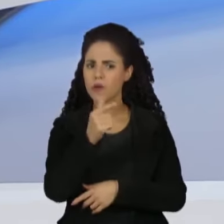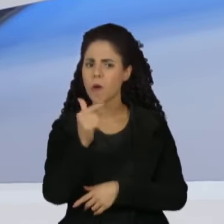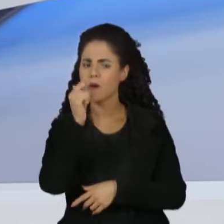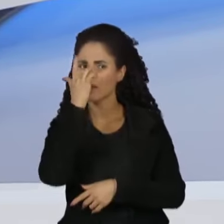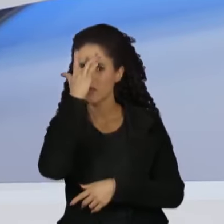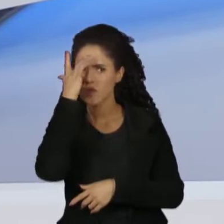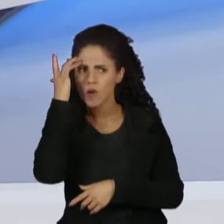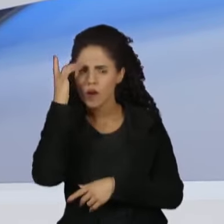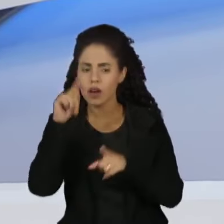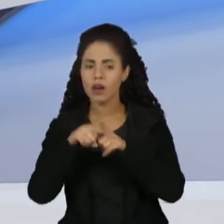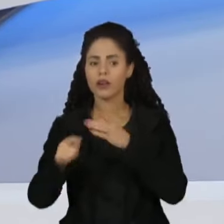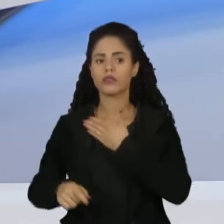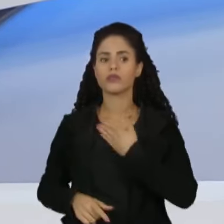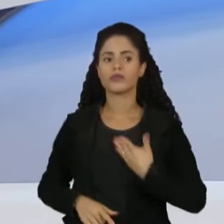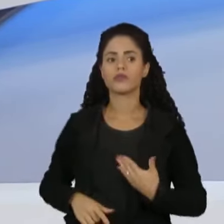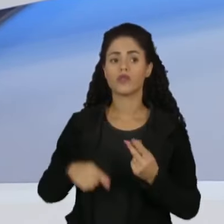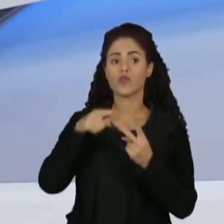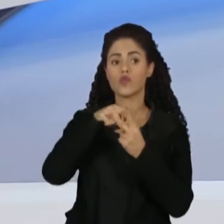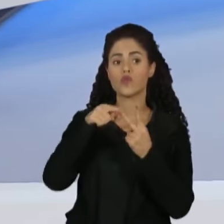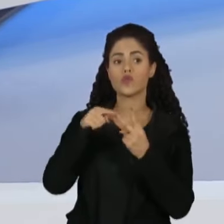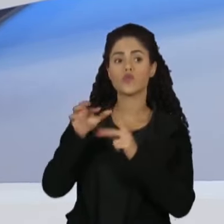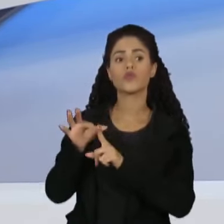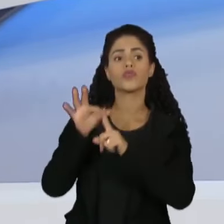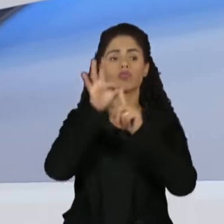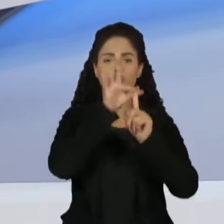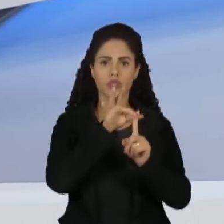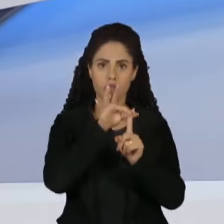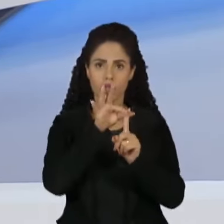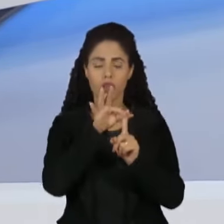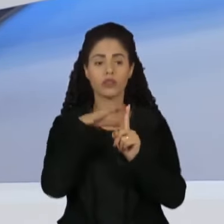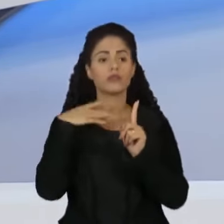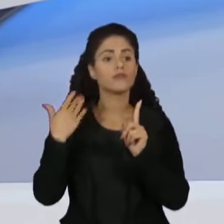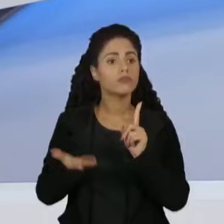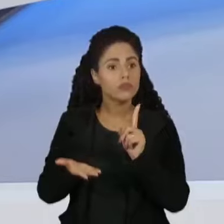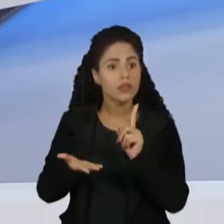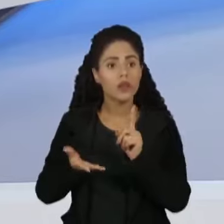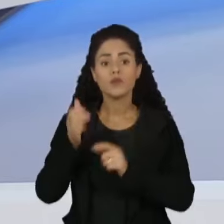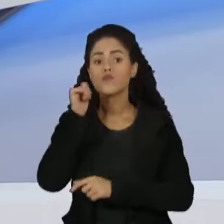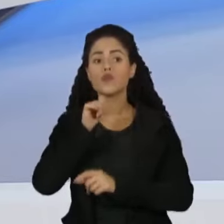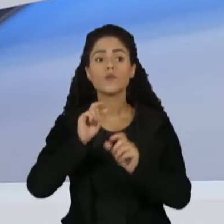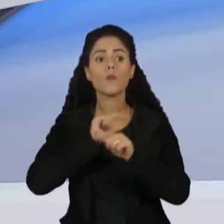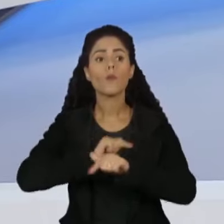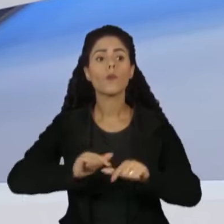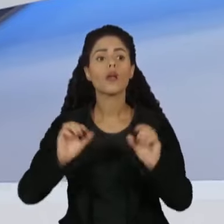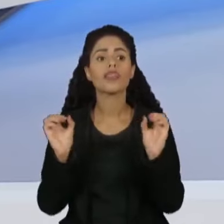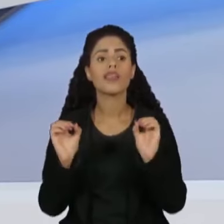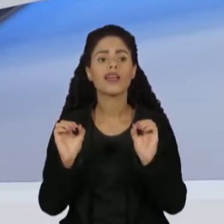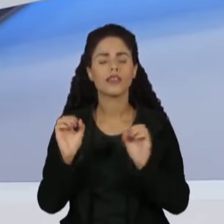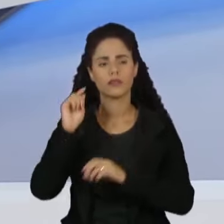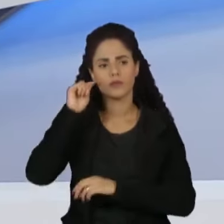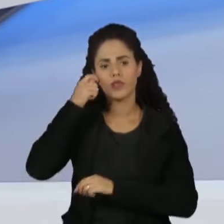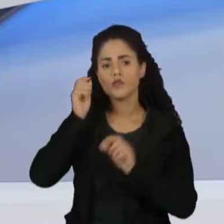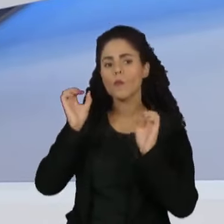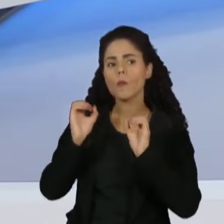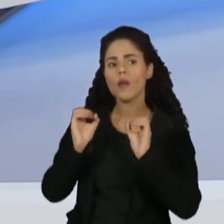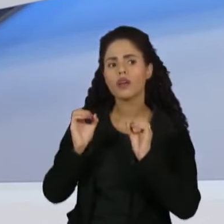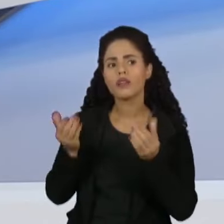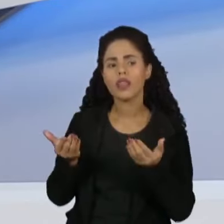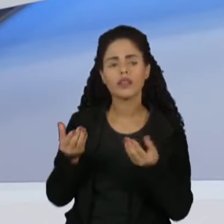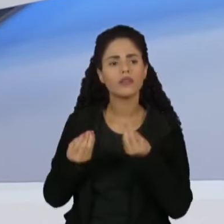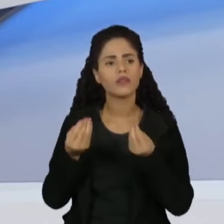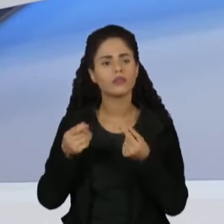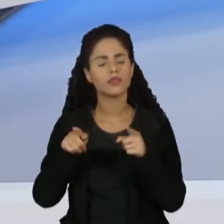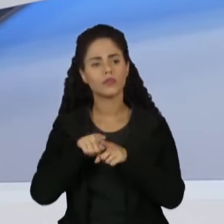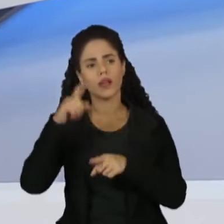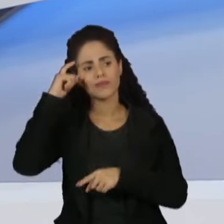que o governo fizesse duas indicações e sem contemplar uma mulher negra? Isso também, a sua resposta,